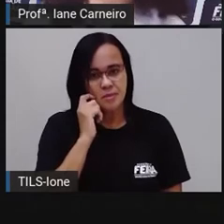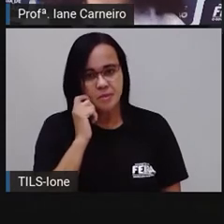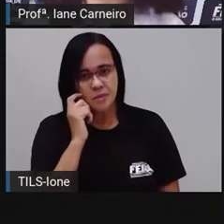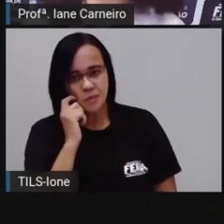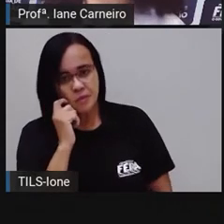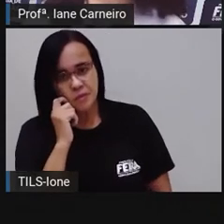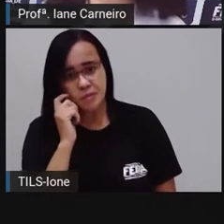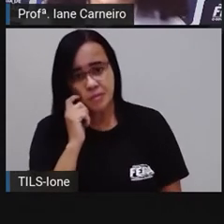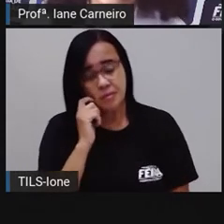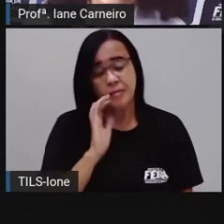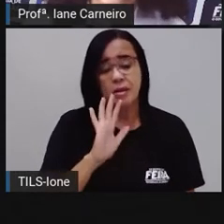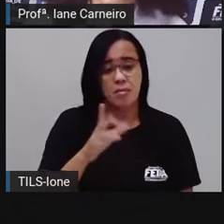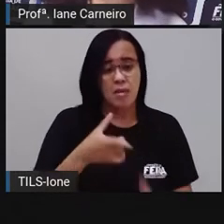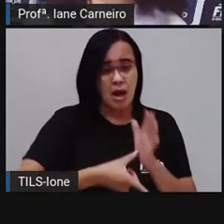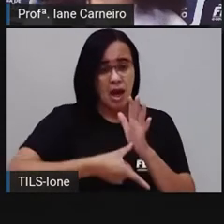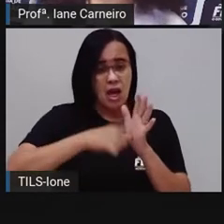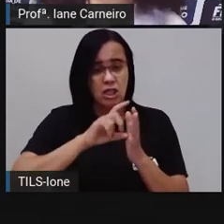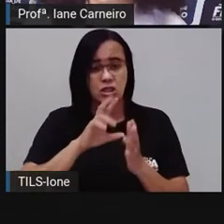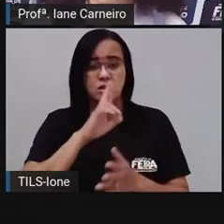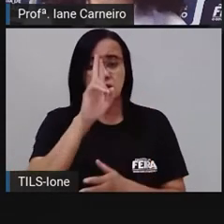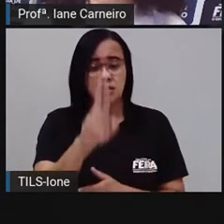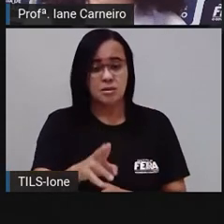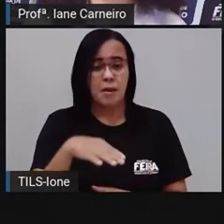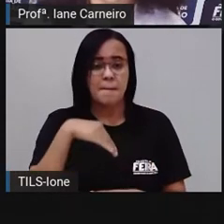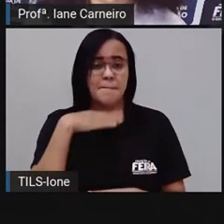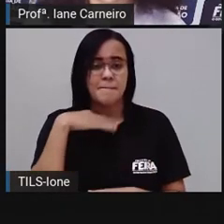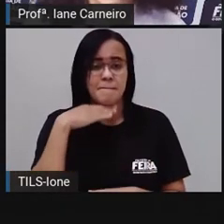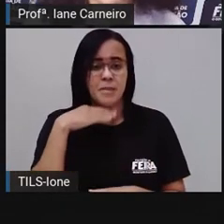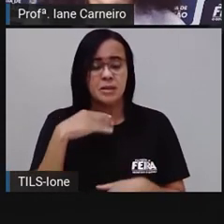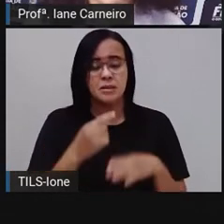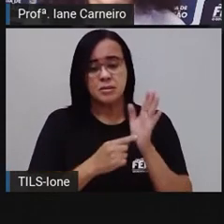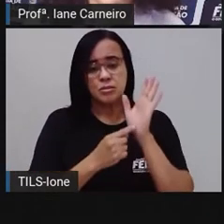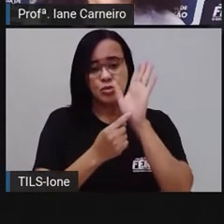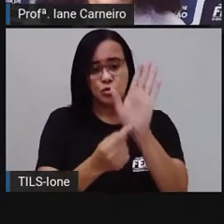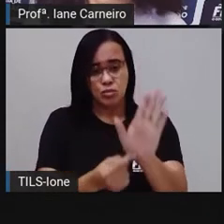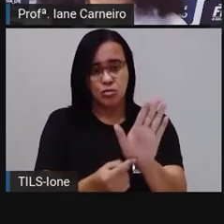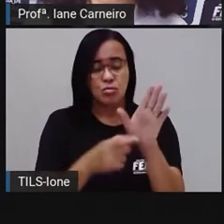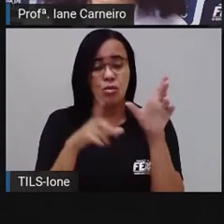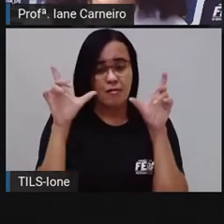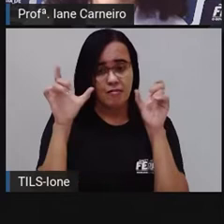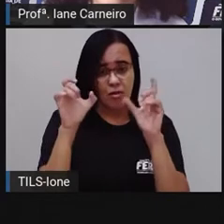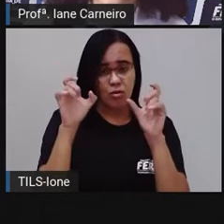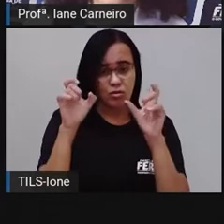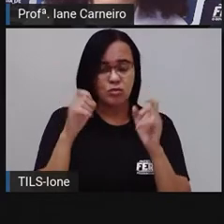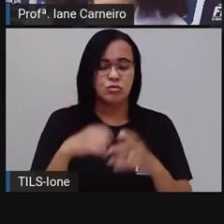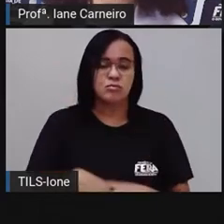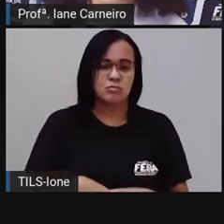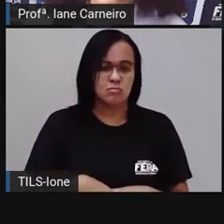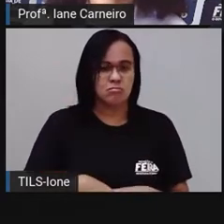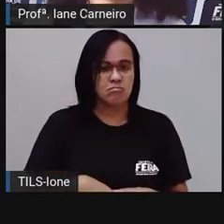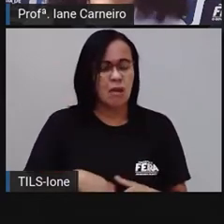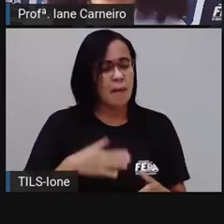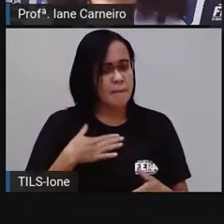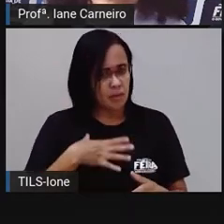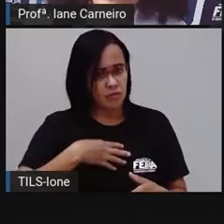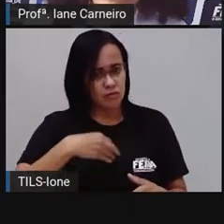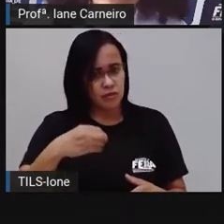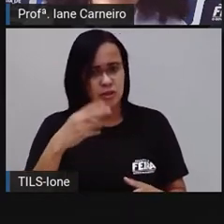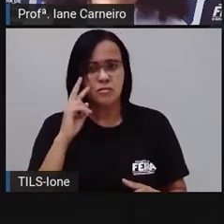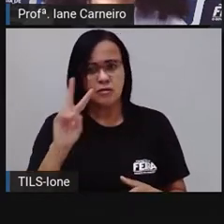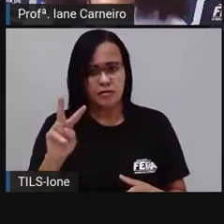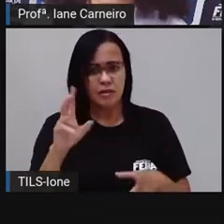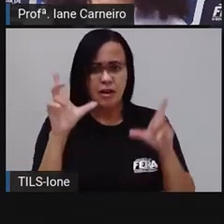Antes de responder, a mãe mostrou ao Ângelo um retrato. Meu filho, você está vendo essa foto?